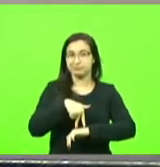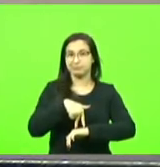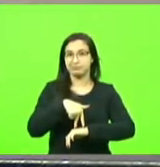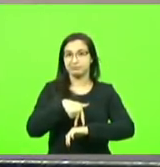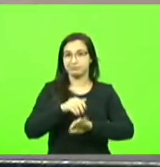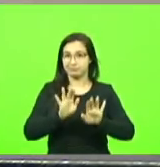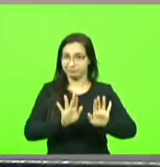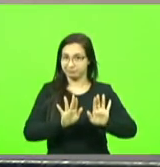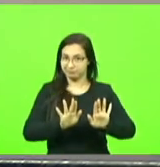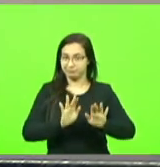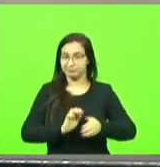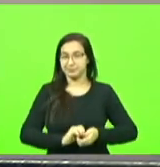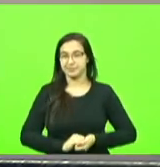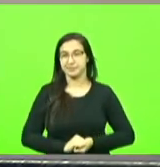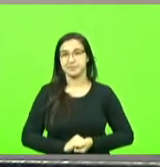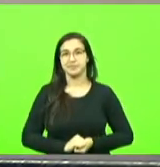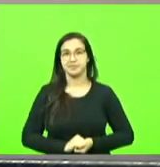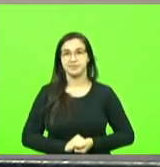tribuna